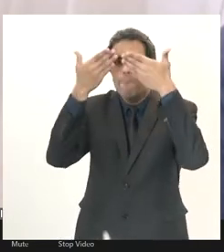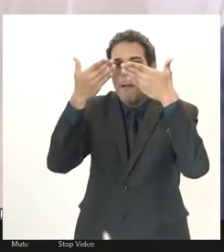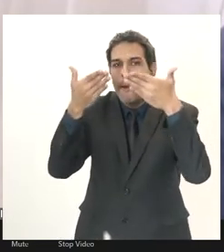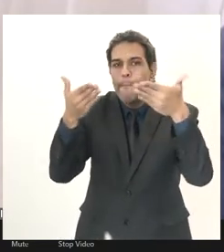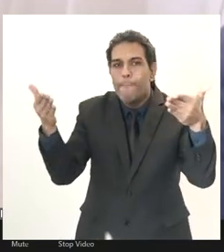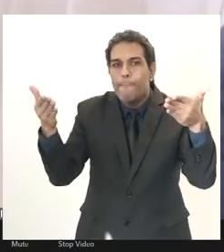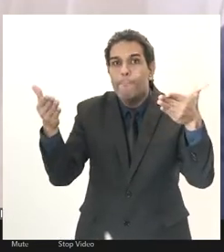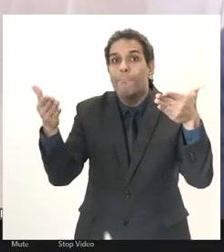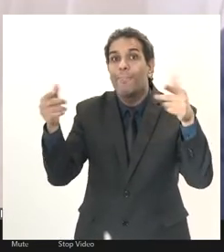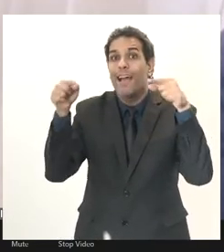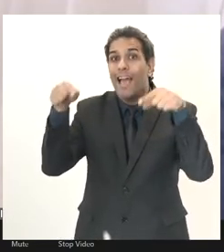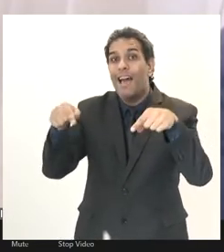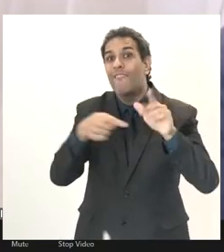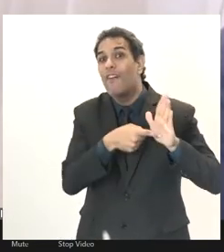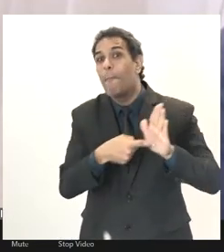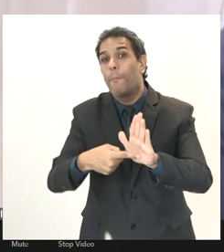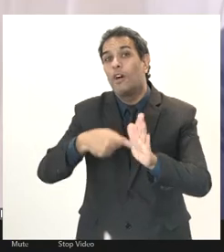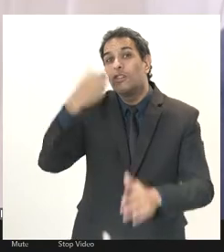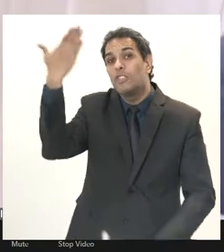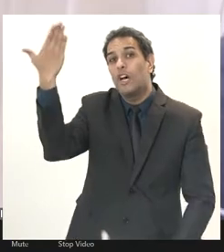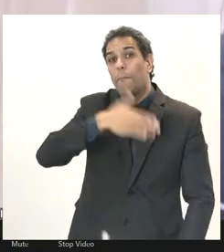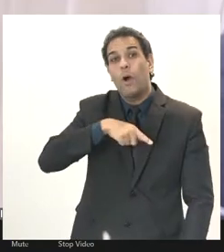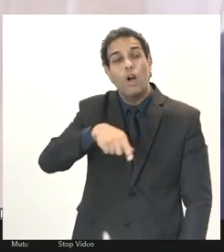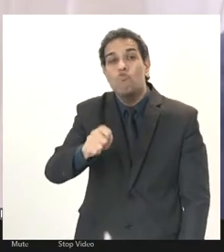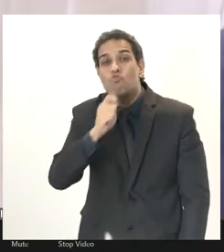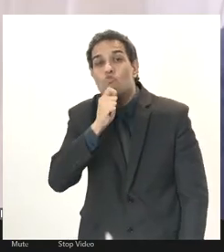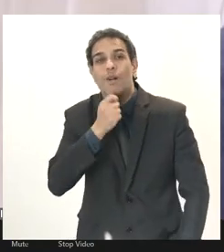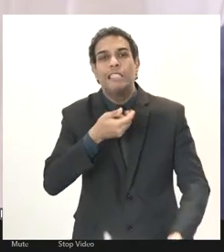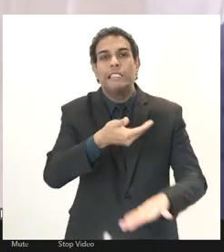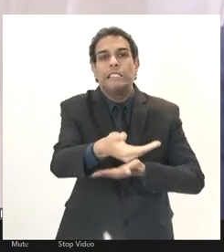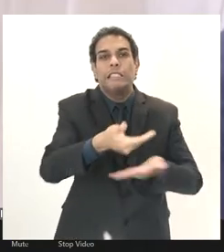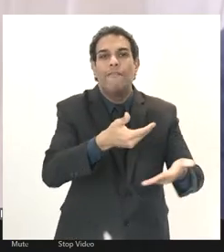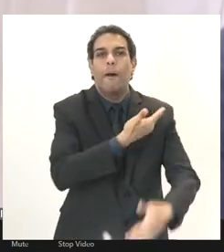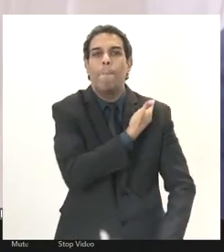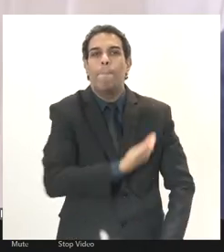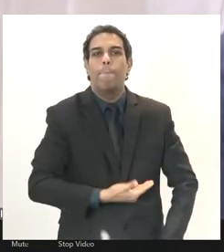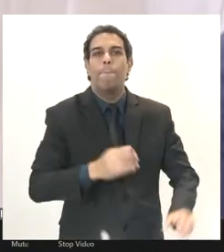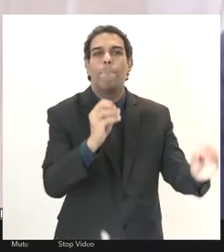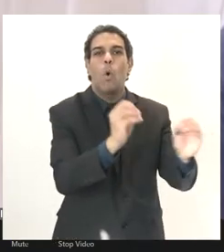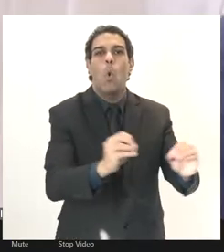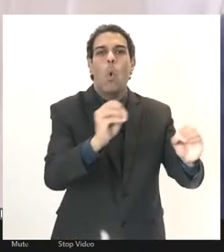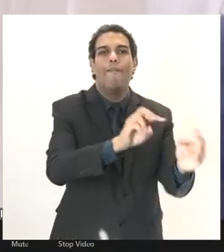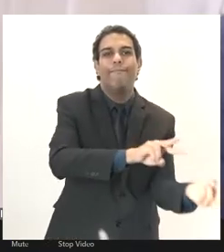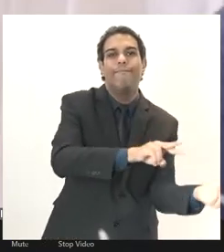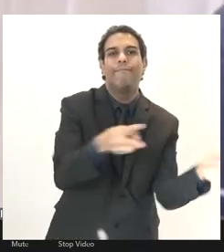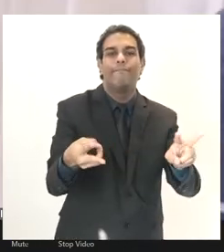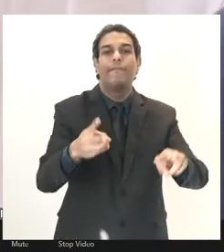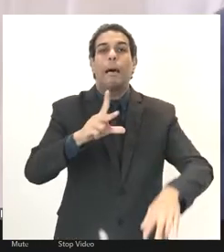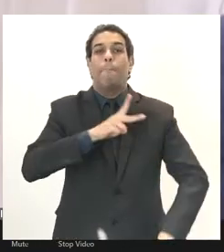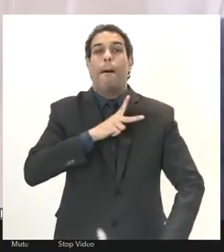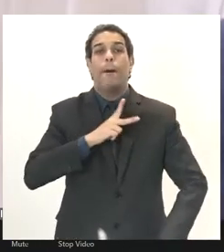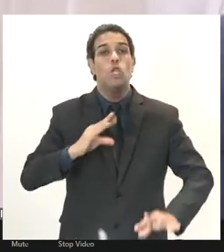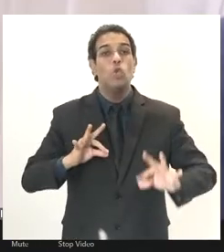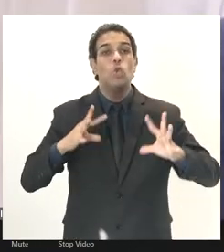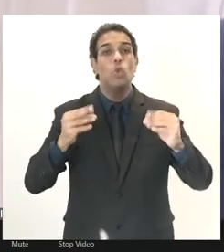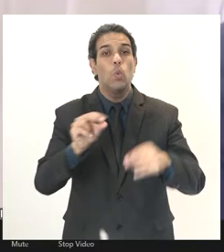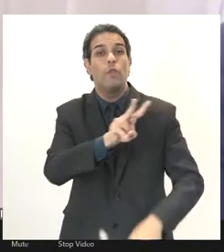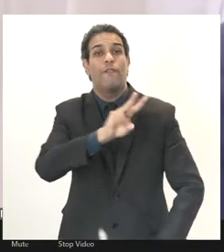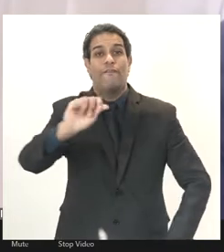serviço e a longo prazo terá que pagar pelos serviços é